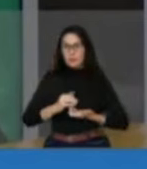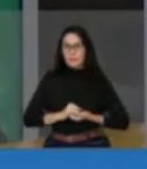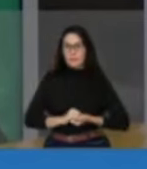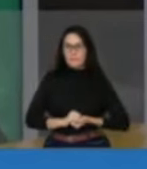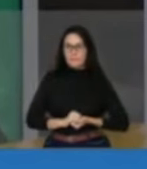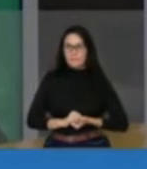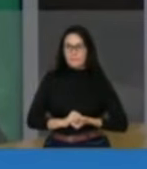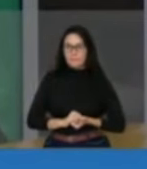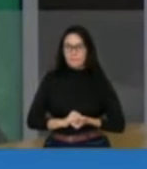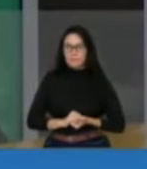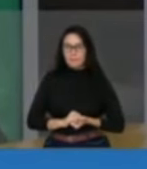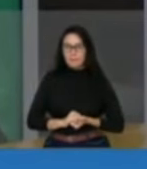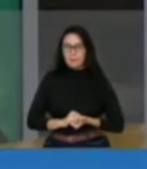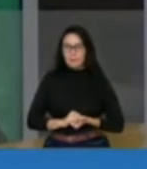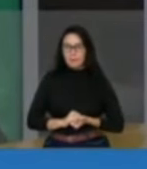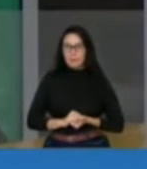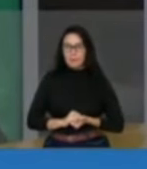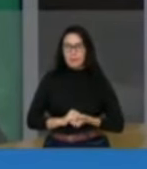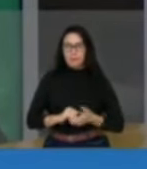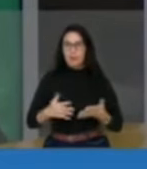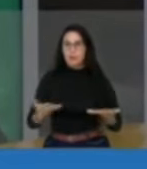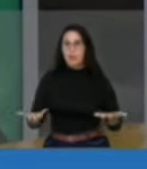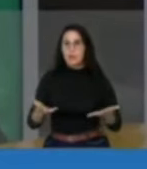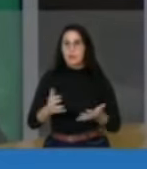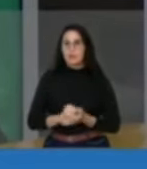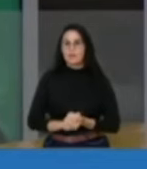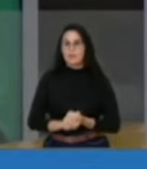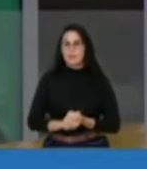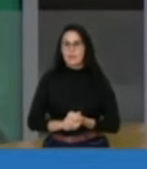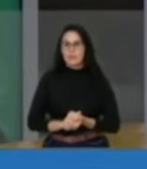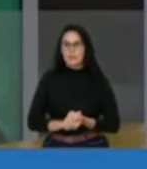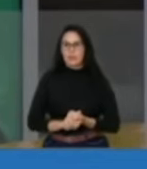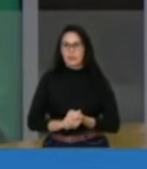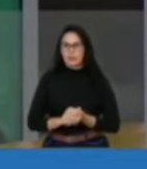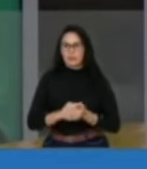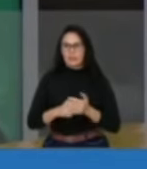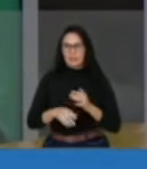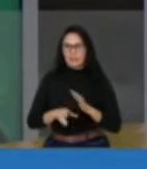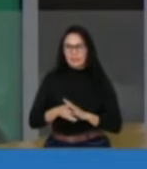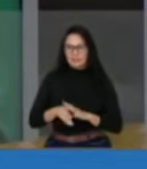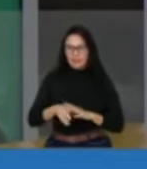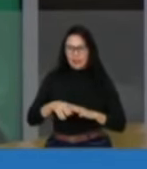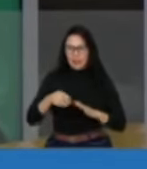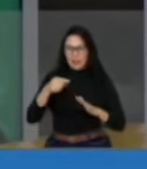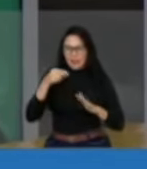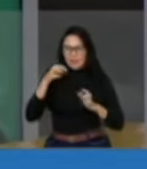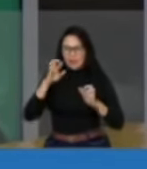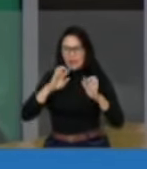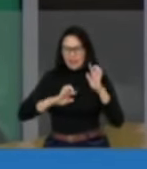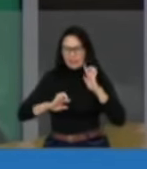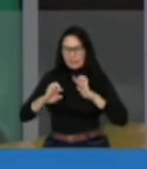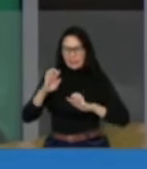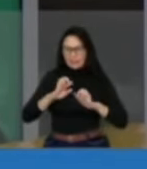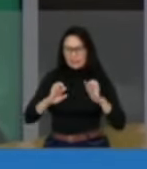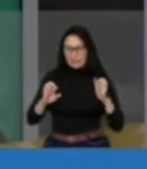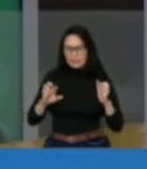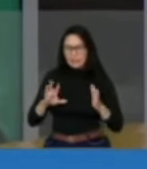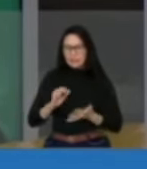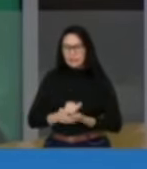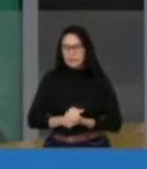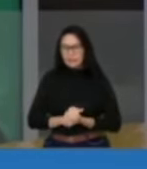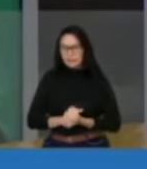Diz ele que, em tese, em uma primeira análise, os fatos podem ultrapassar as fronteiras da